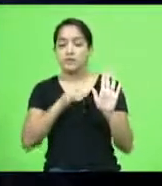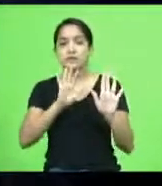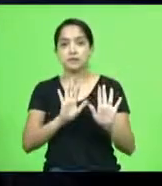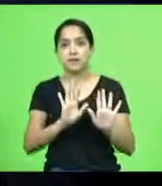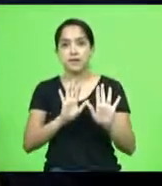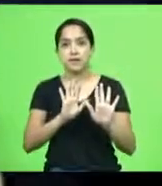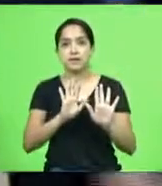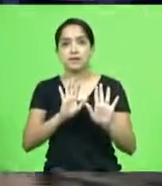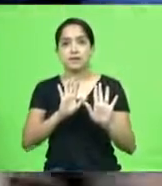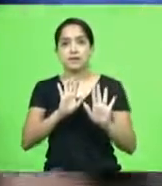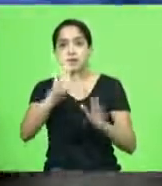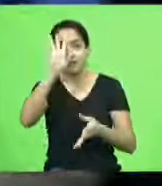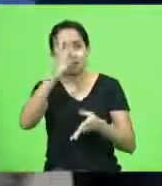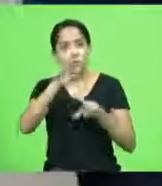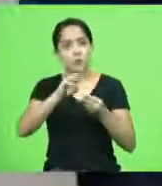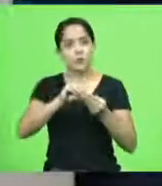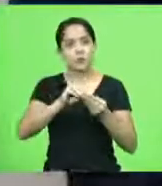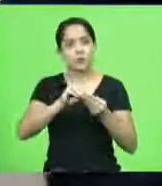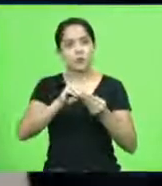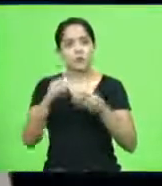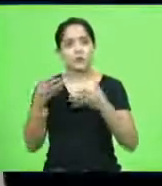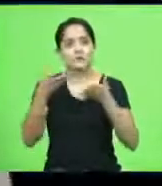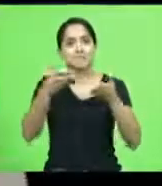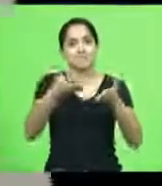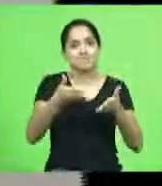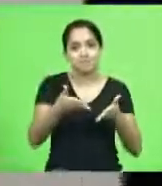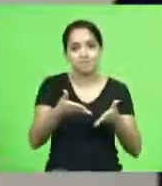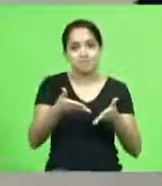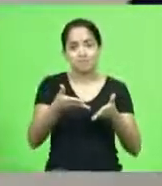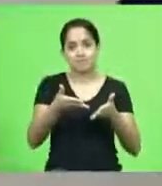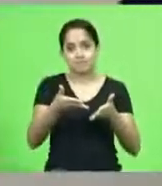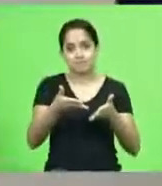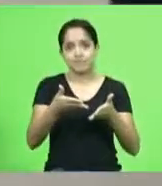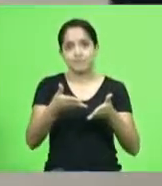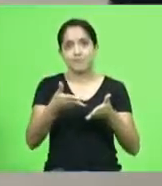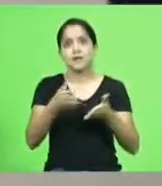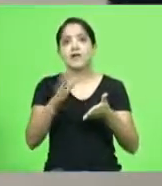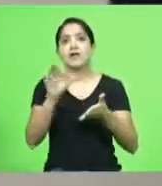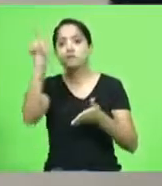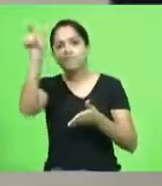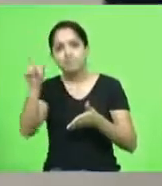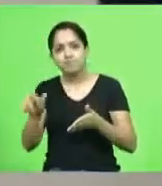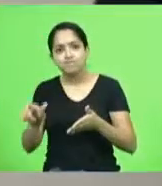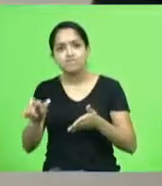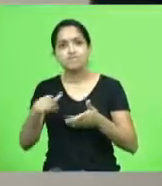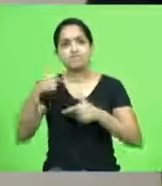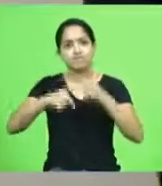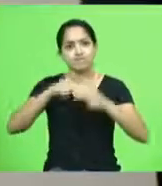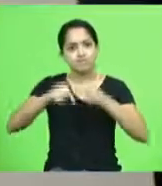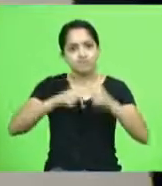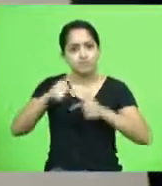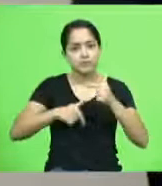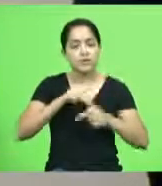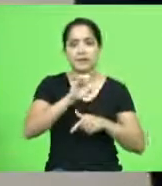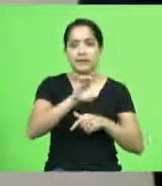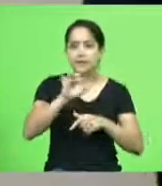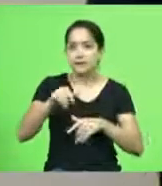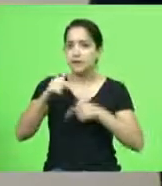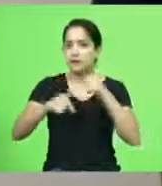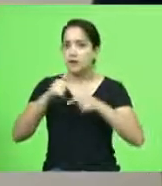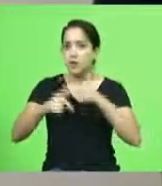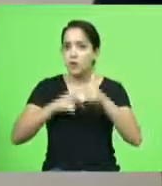concluindo de que esta chegada este posto é graça somente ao mérito do trabalho que cada um desenvolve